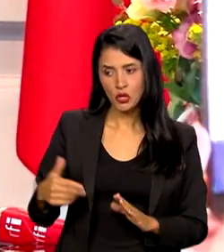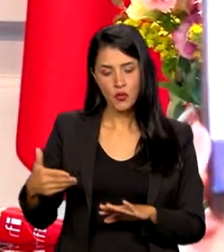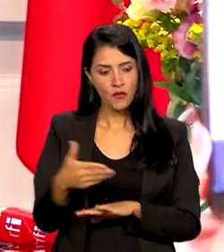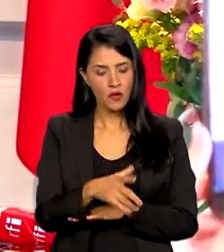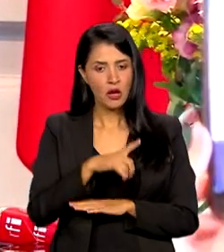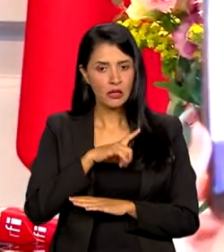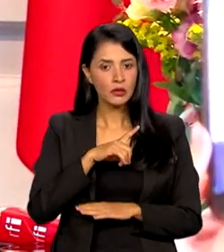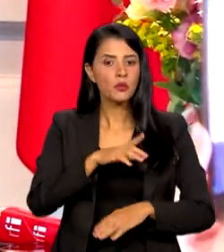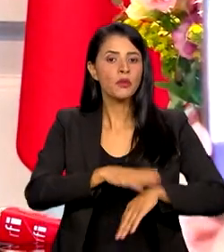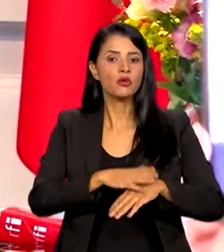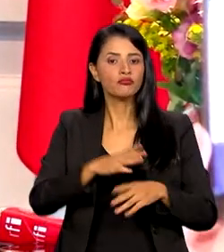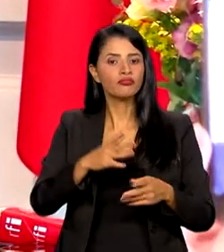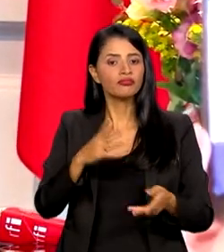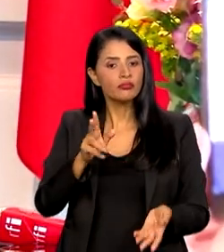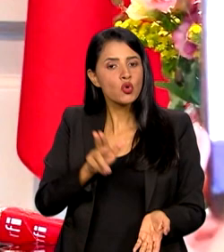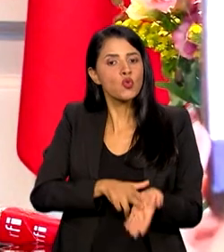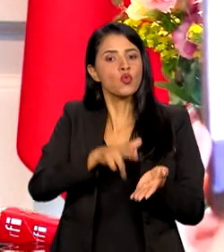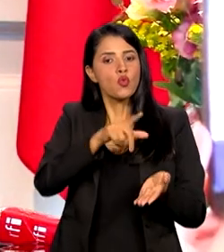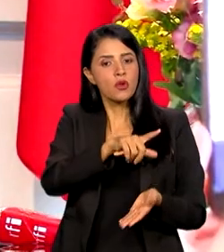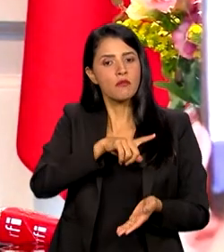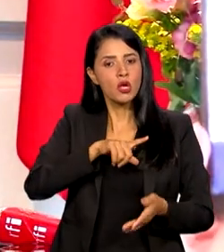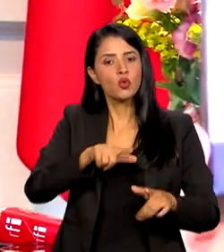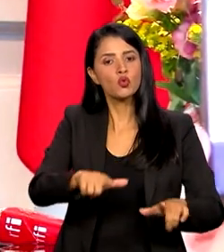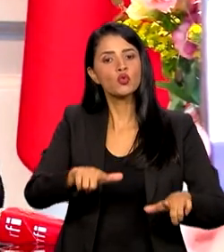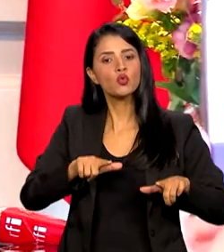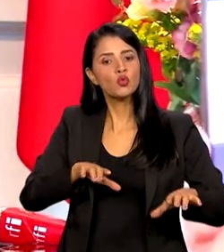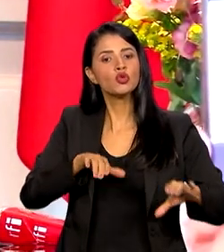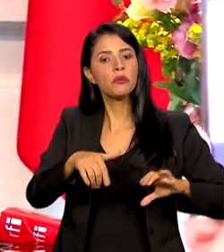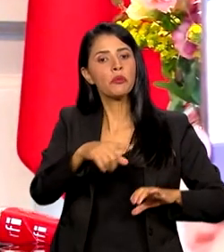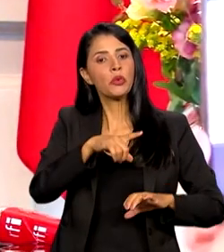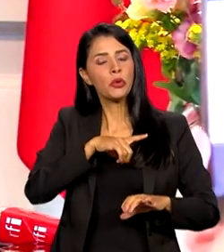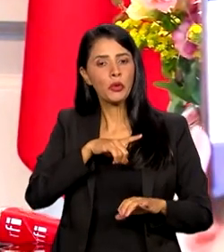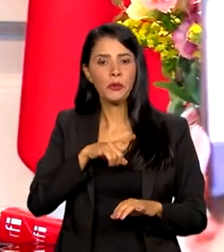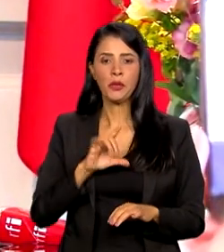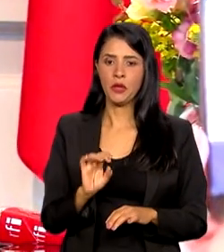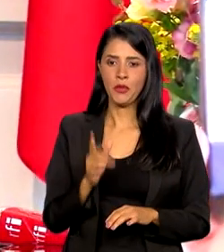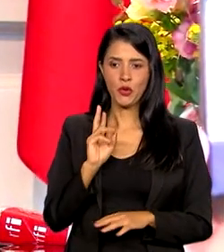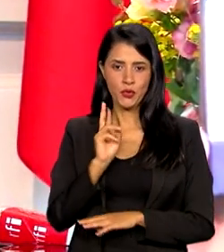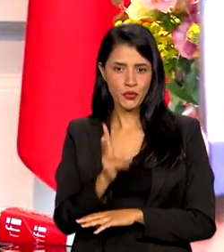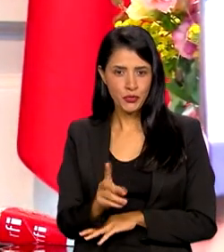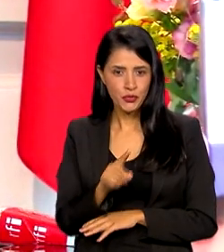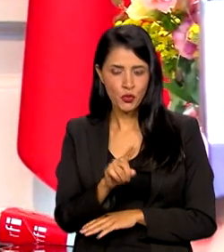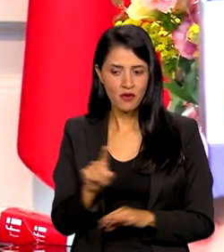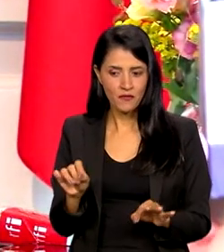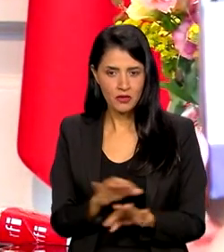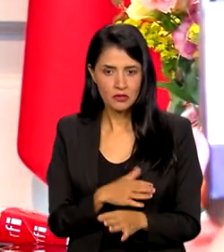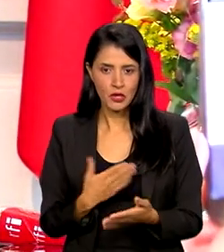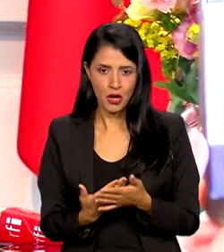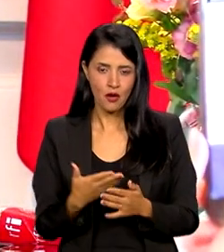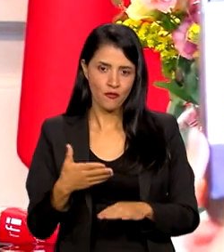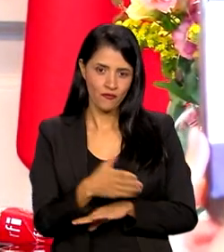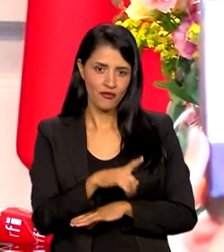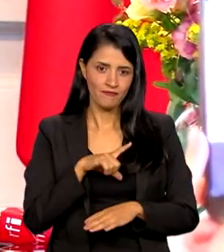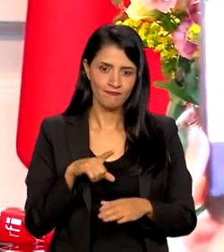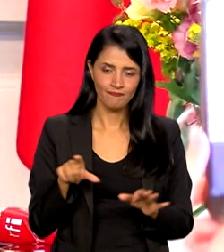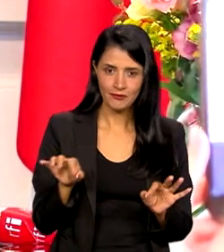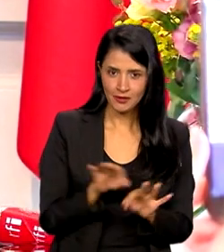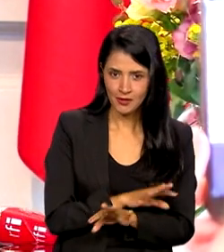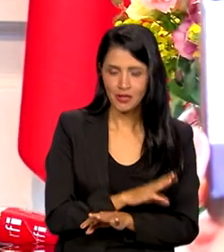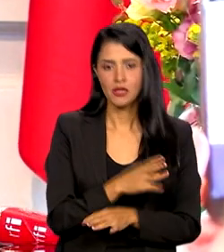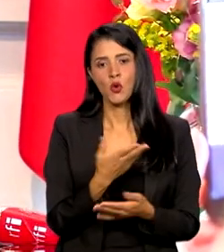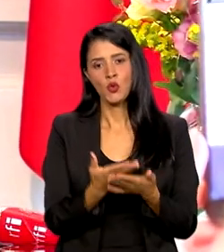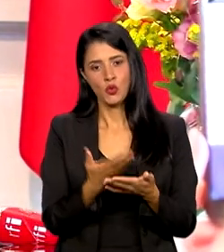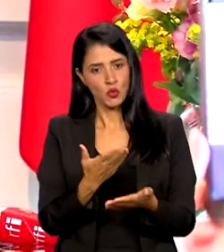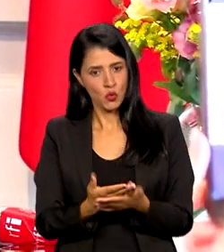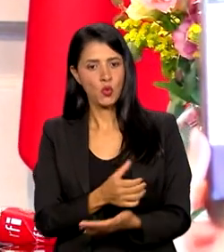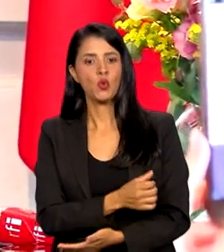reconhecimento dos diplomas, ou não só para continuar, terminar o ensino fundamental, o ensino médio, no